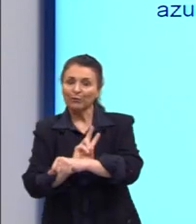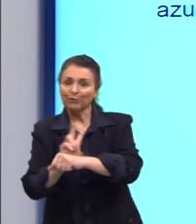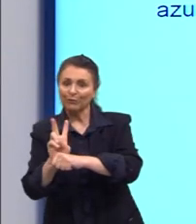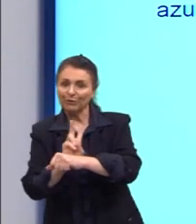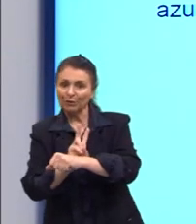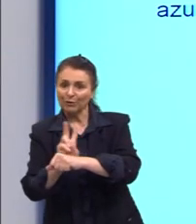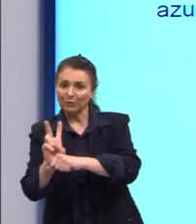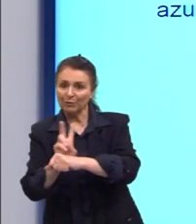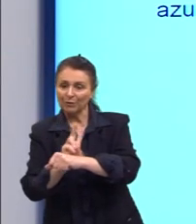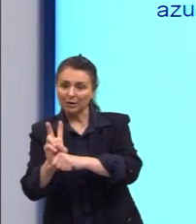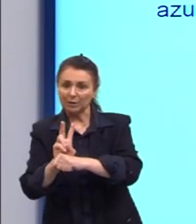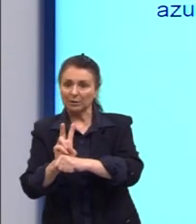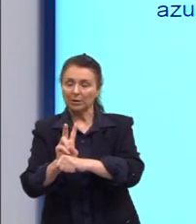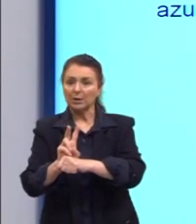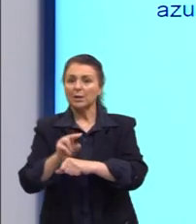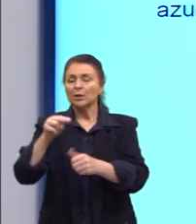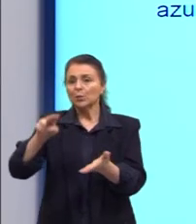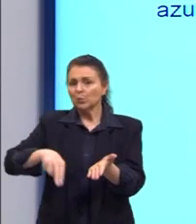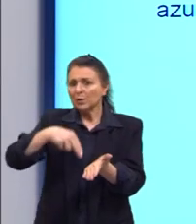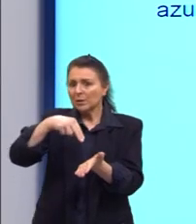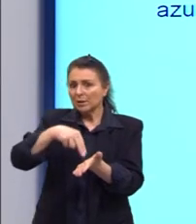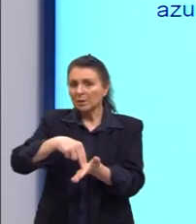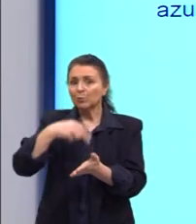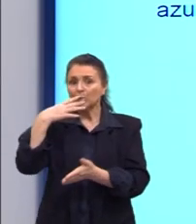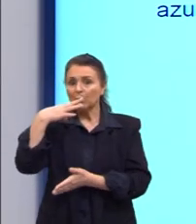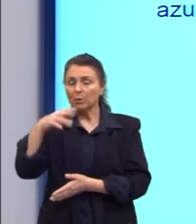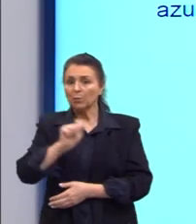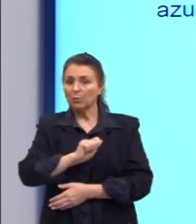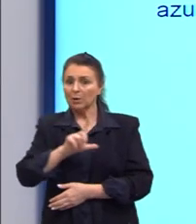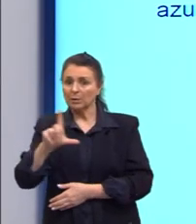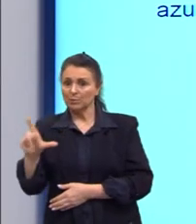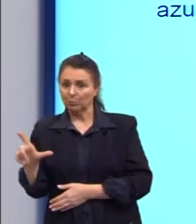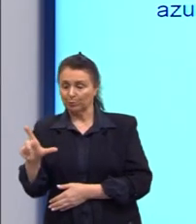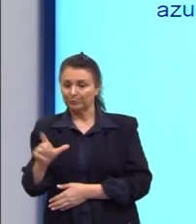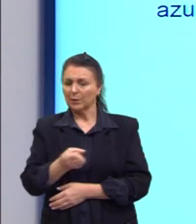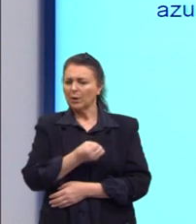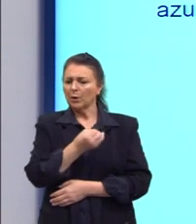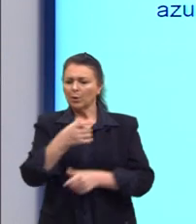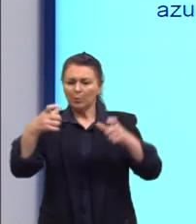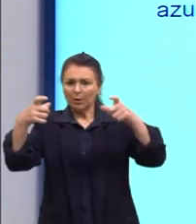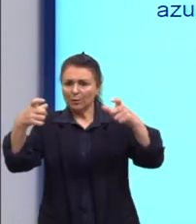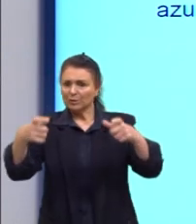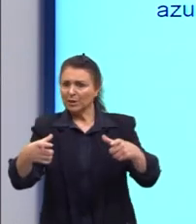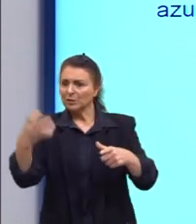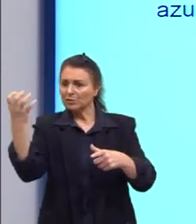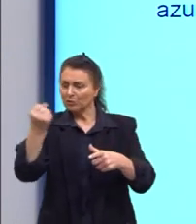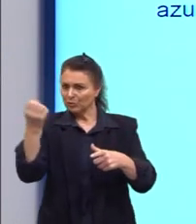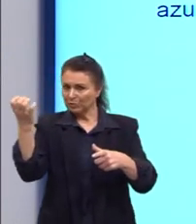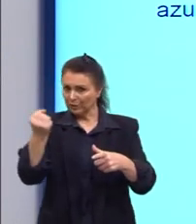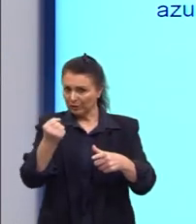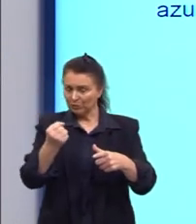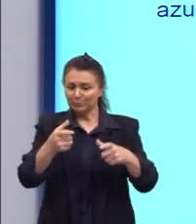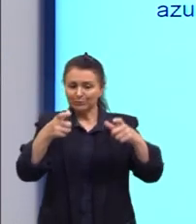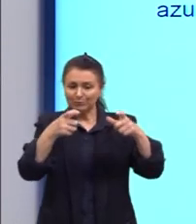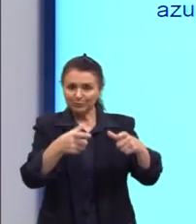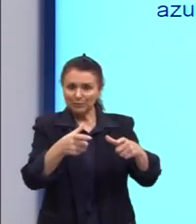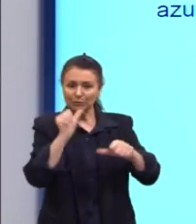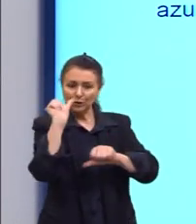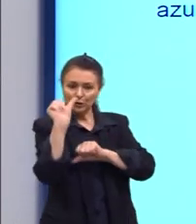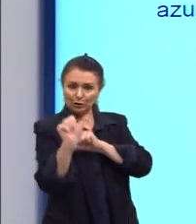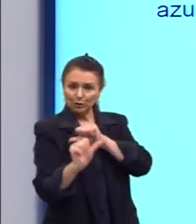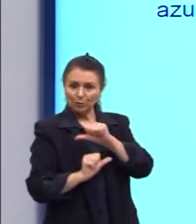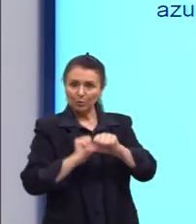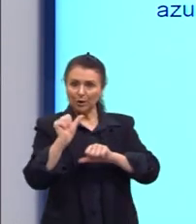neutro a cor azul. Considere que um lote industrial de leite e embalagem longa vida foi adulterado com